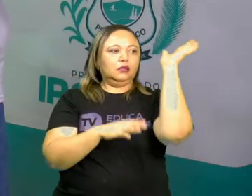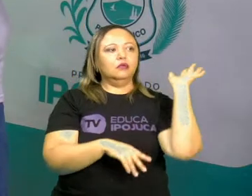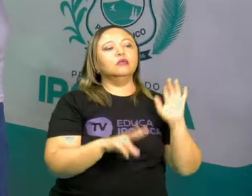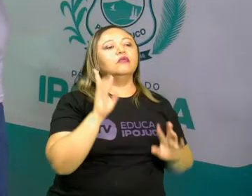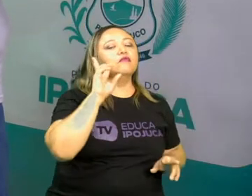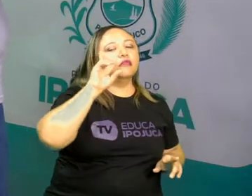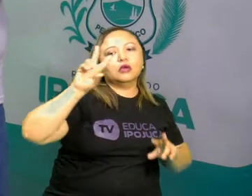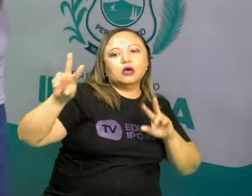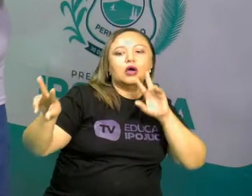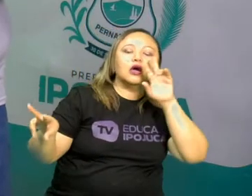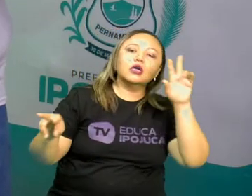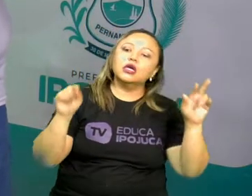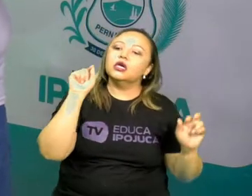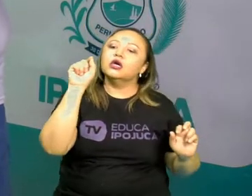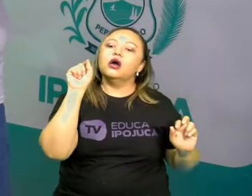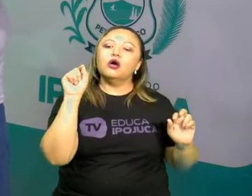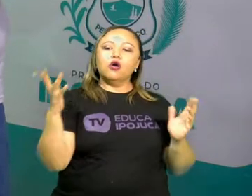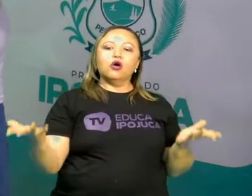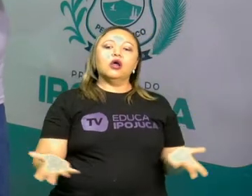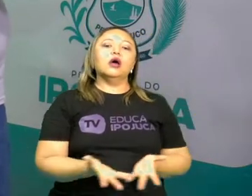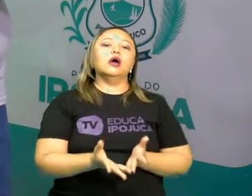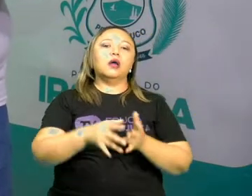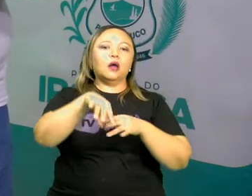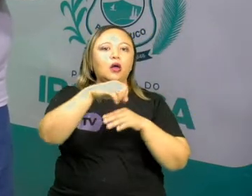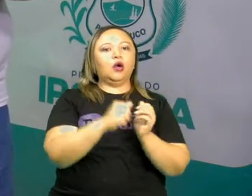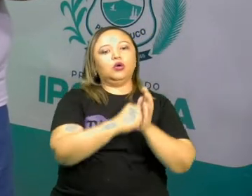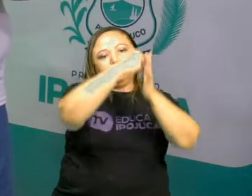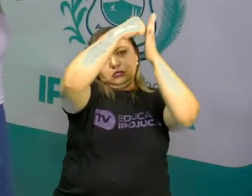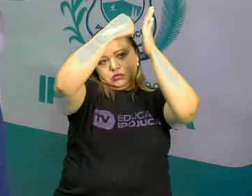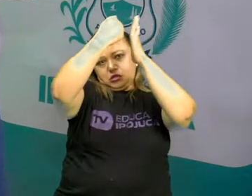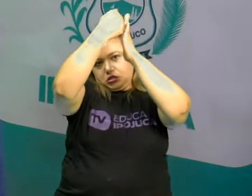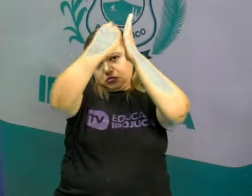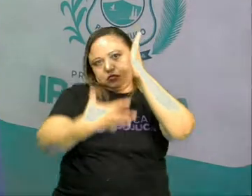agora o que é o conceito de paisagem.